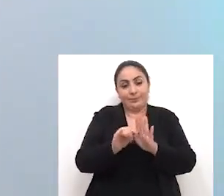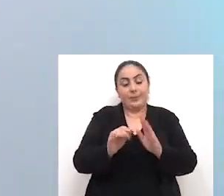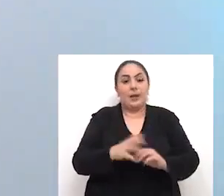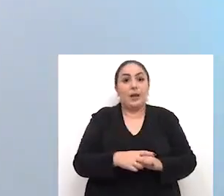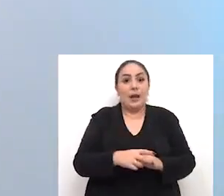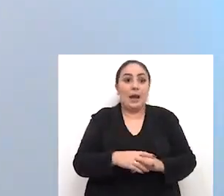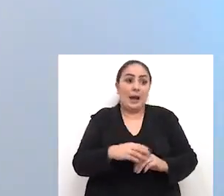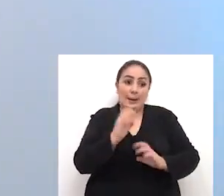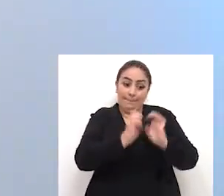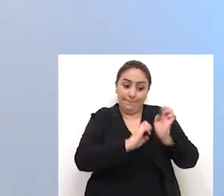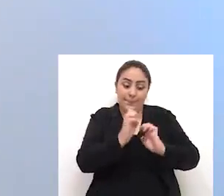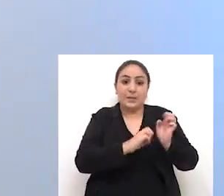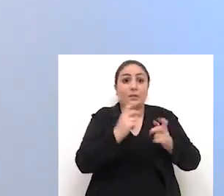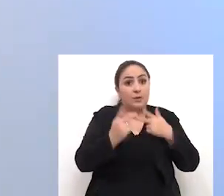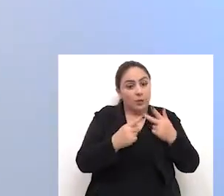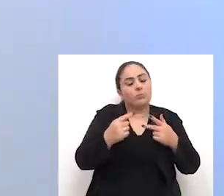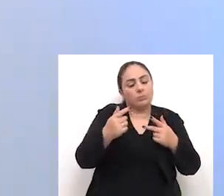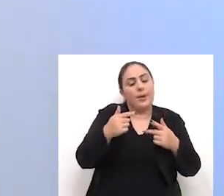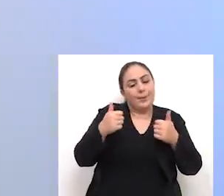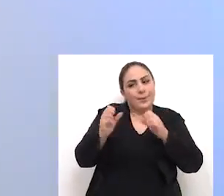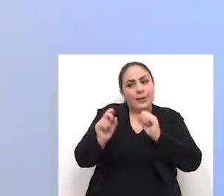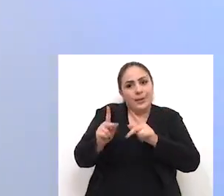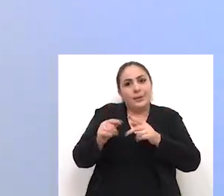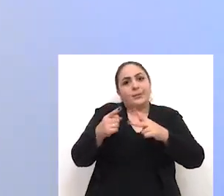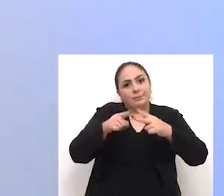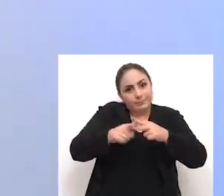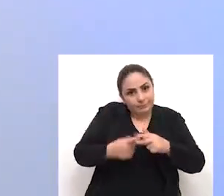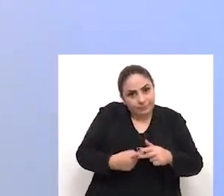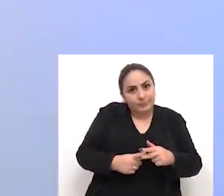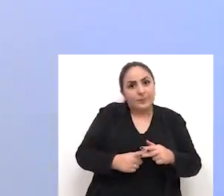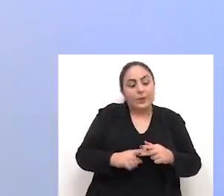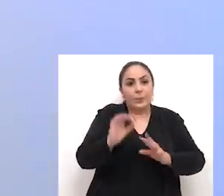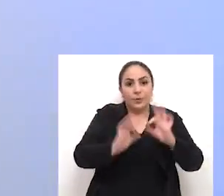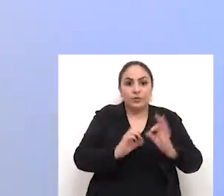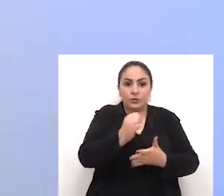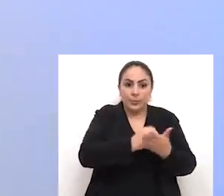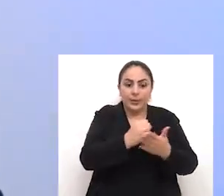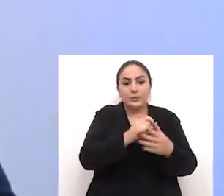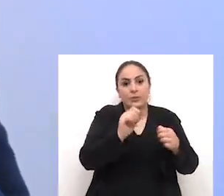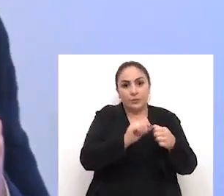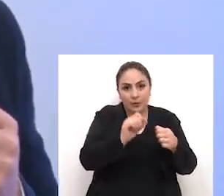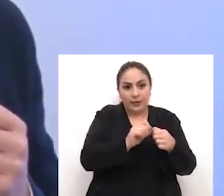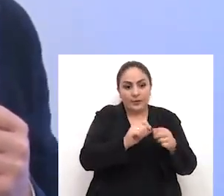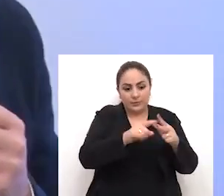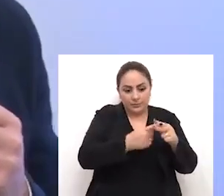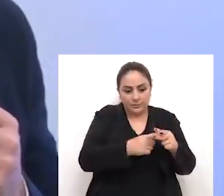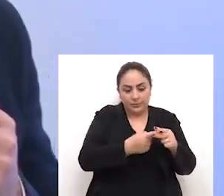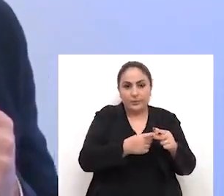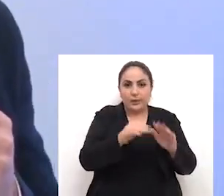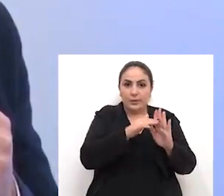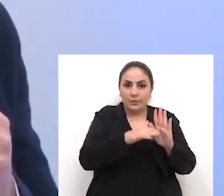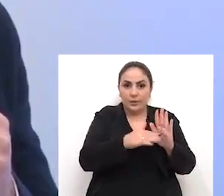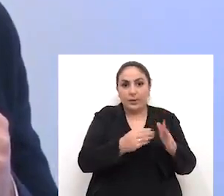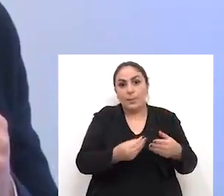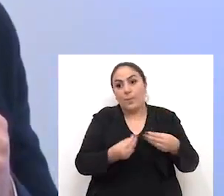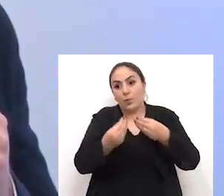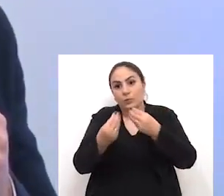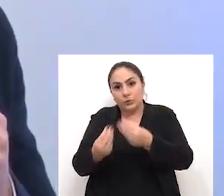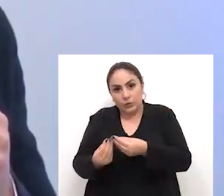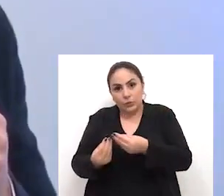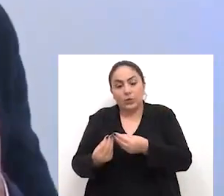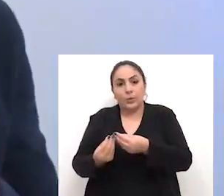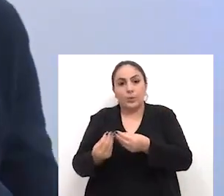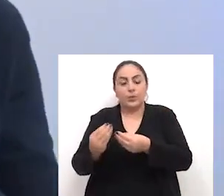finalmente declarou que ajustaria o projeto básico fez os ajustes apresentou para o departamento de aviação